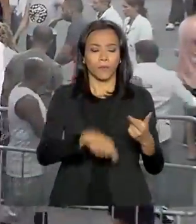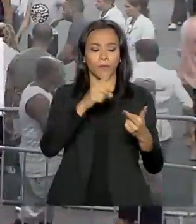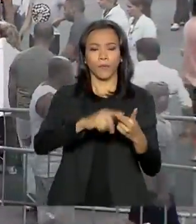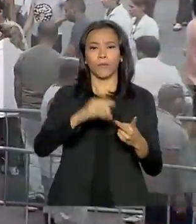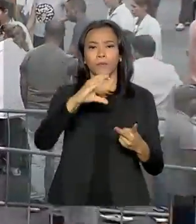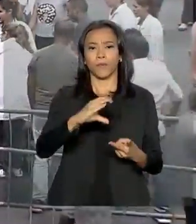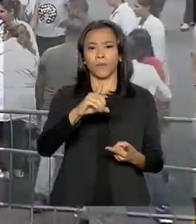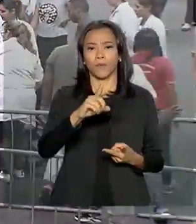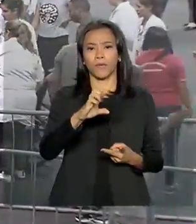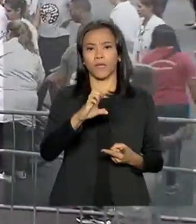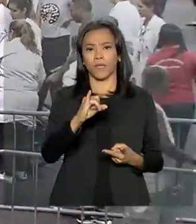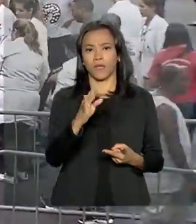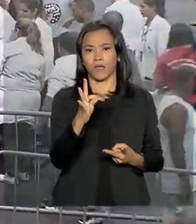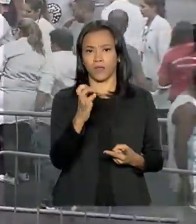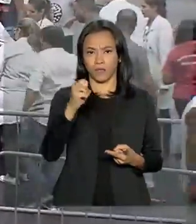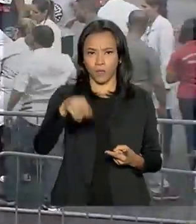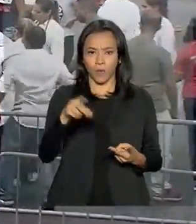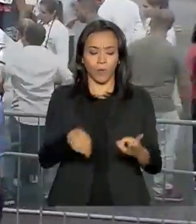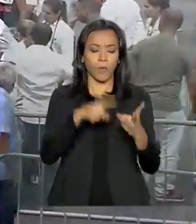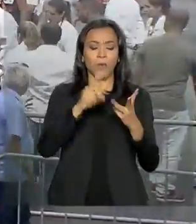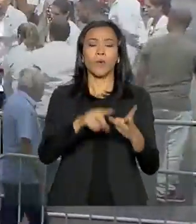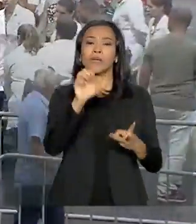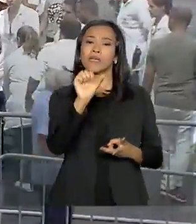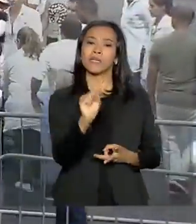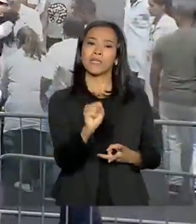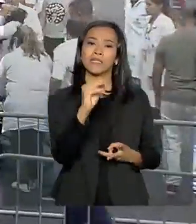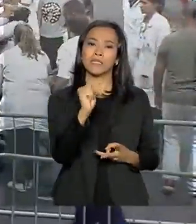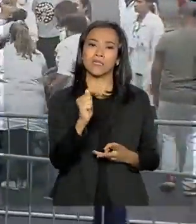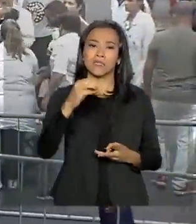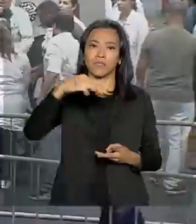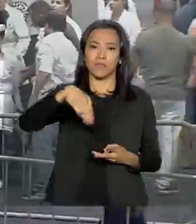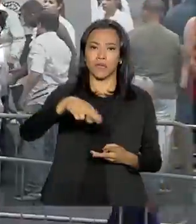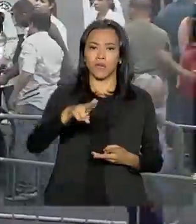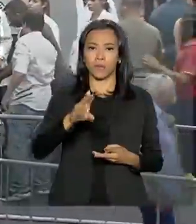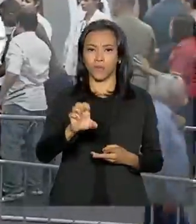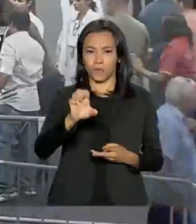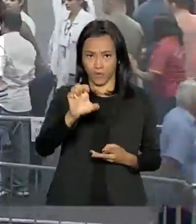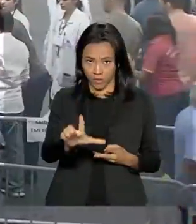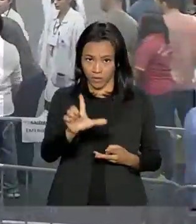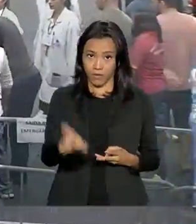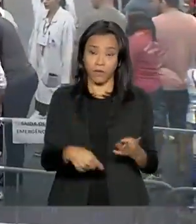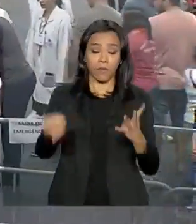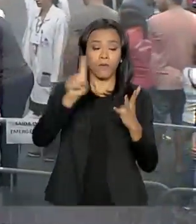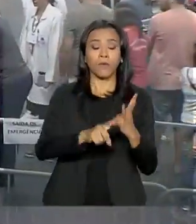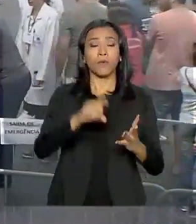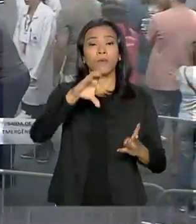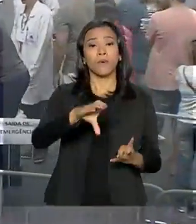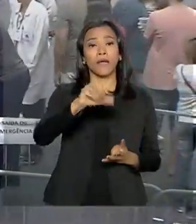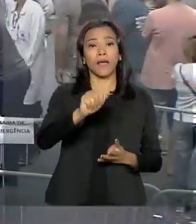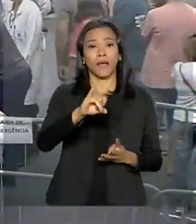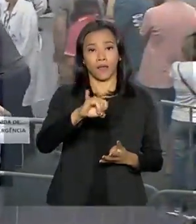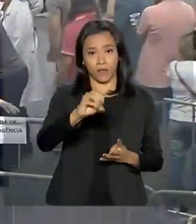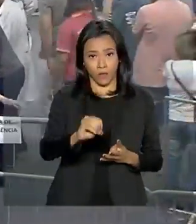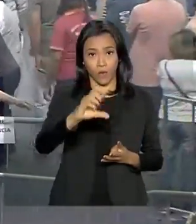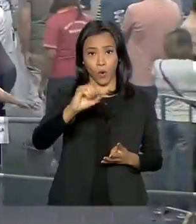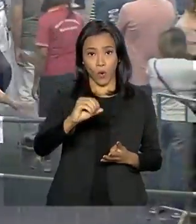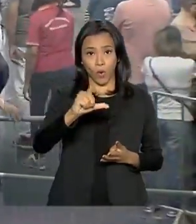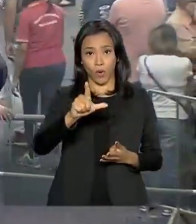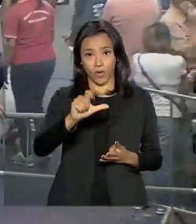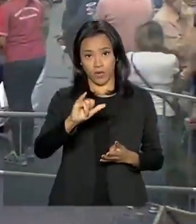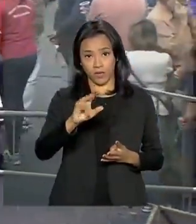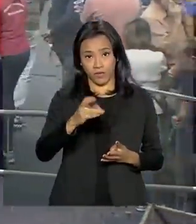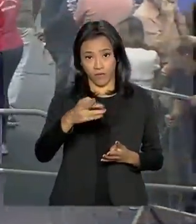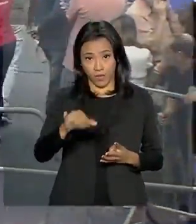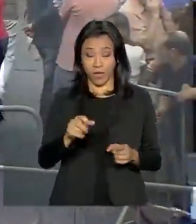Cleiton Antônio Ribeiro, Samuel Melquiades Silva de Oliveira, Caio Oliveira. O corpo de